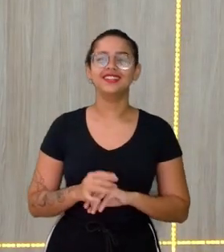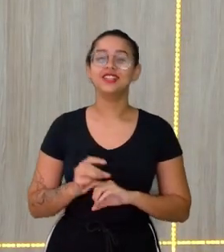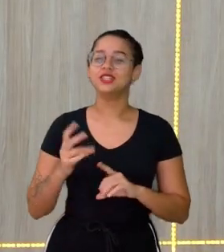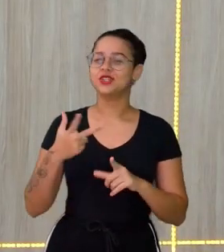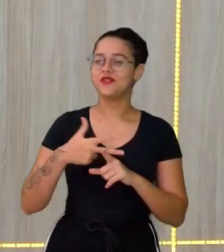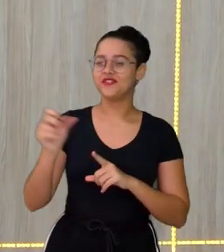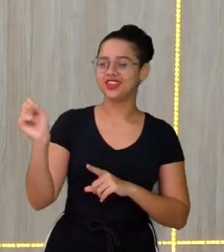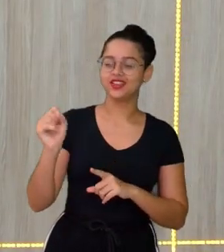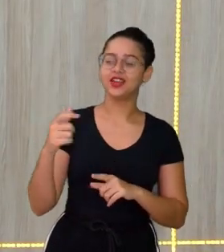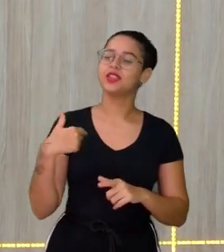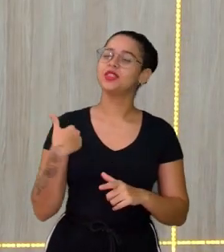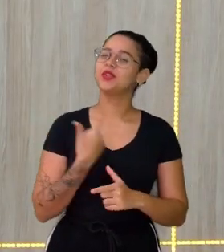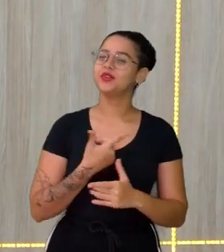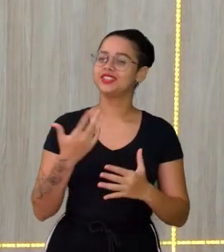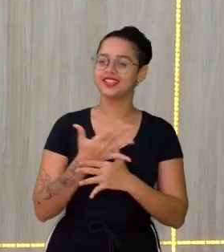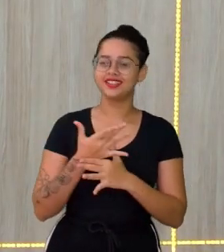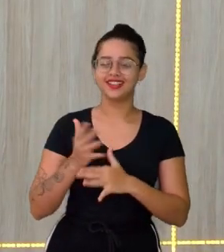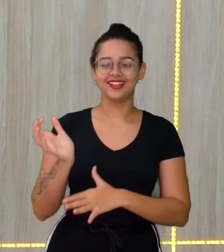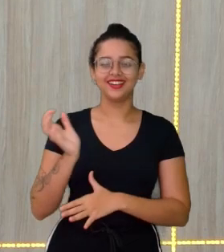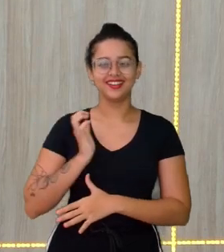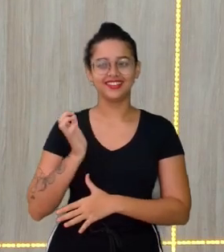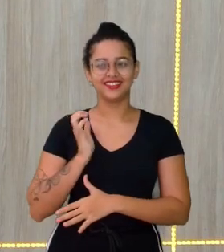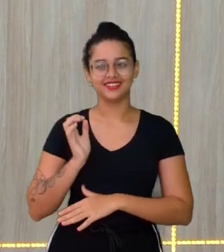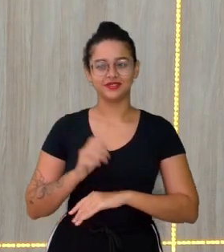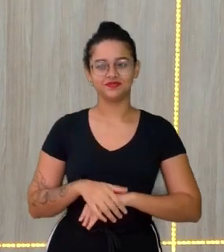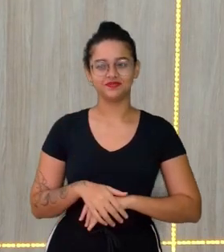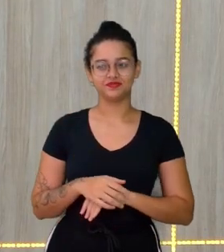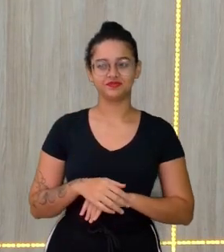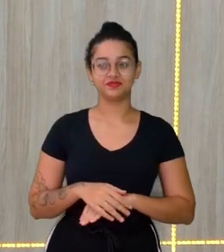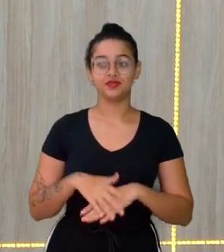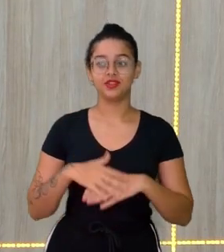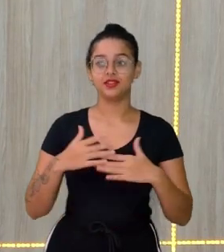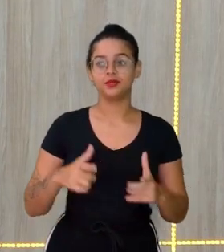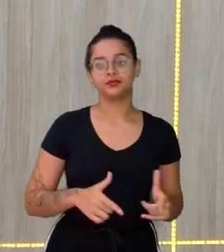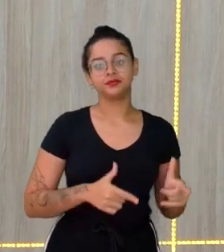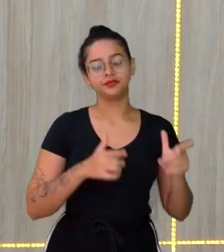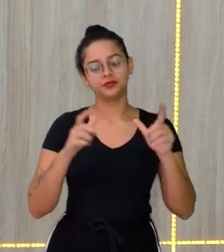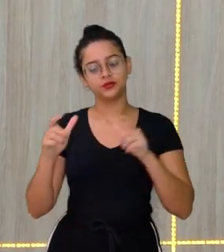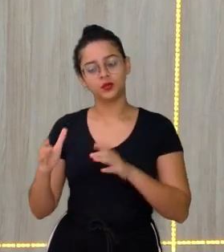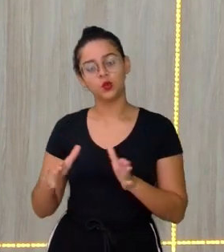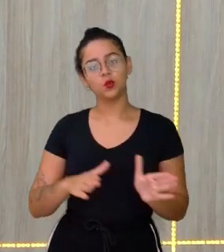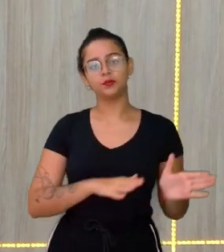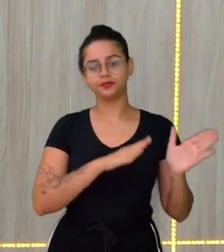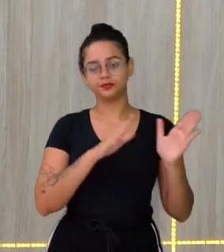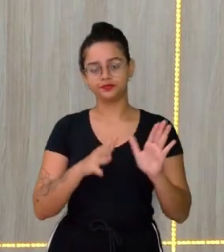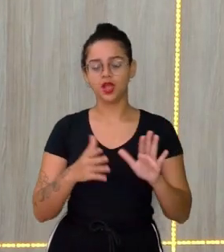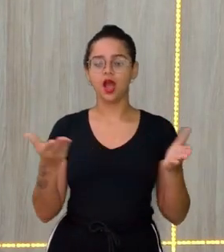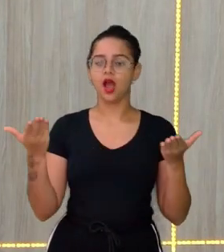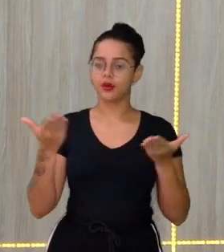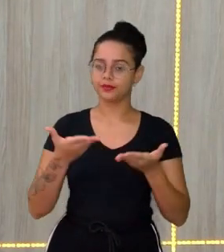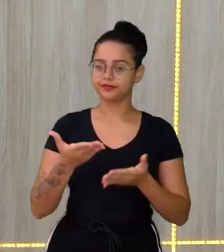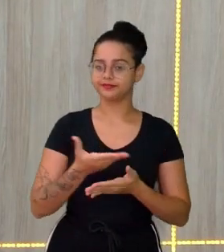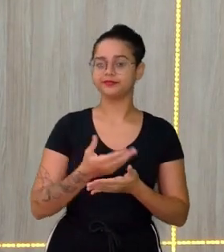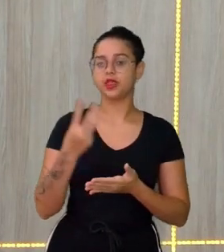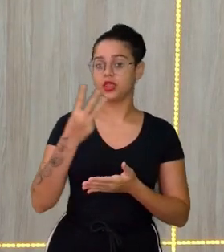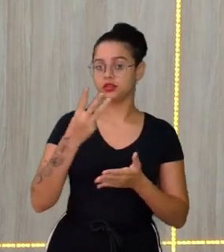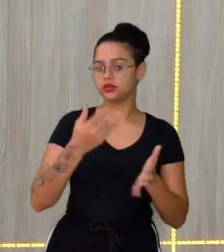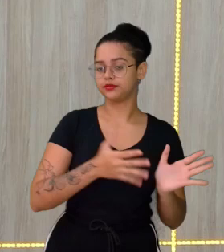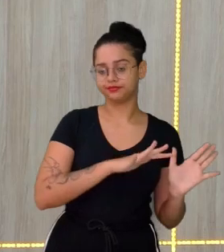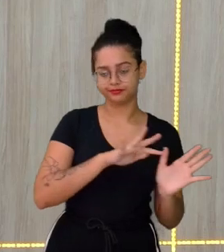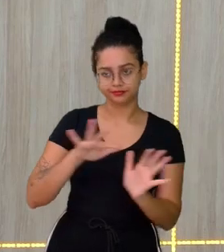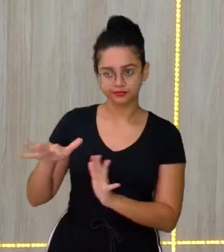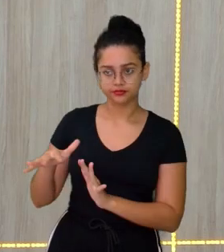vitória Nossa cidade Ela é riquíssima Partiu para um setor Mais secundário Deixando o setor Tassiário A indústria